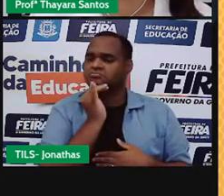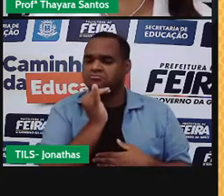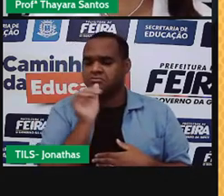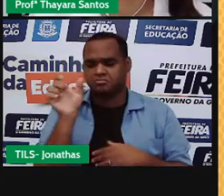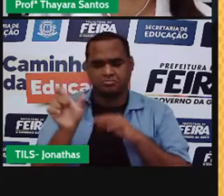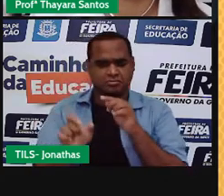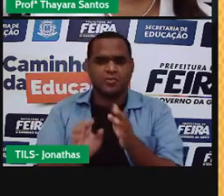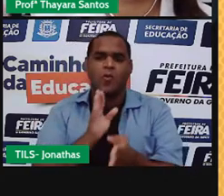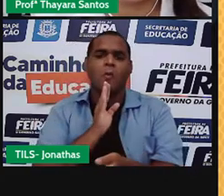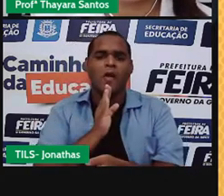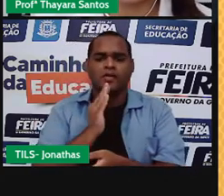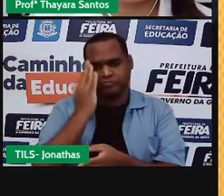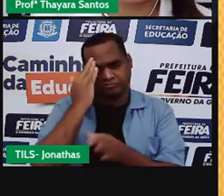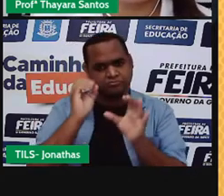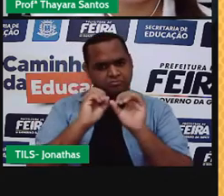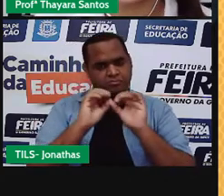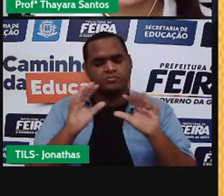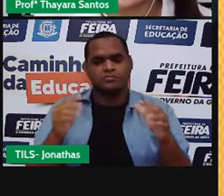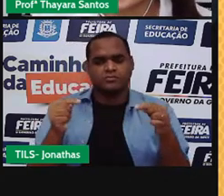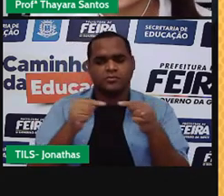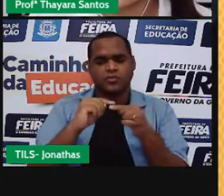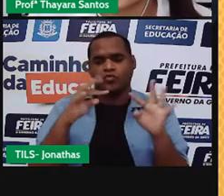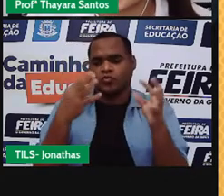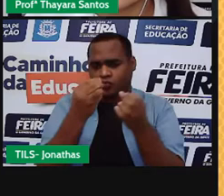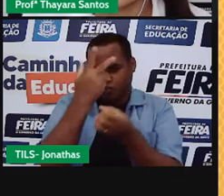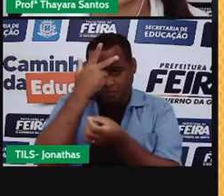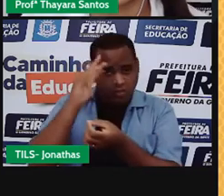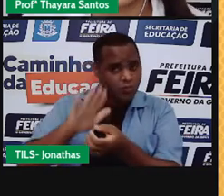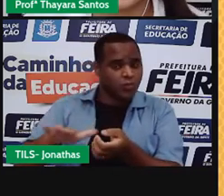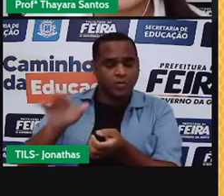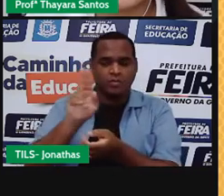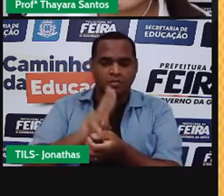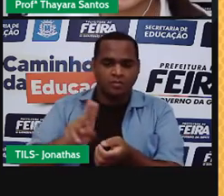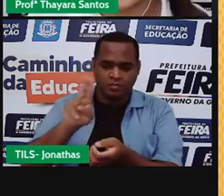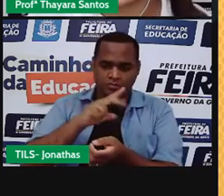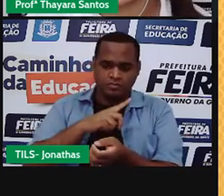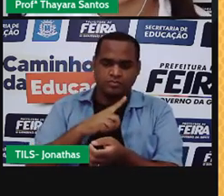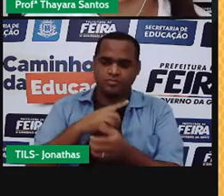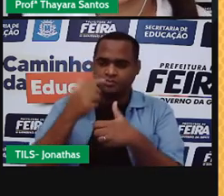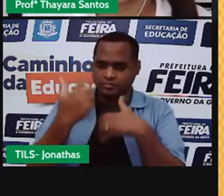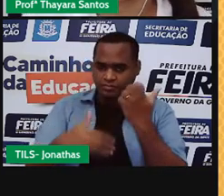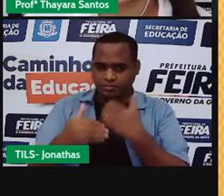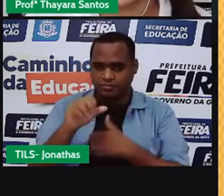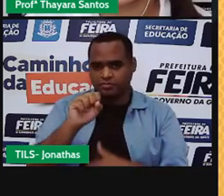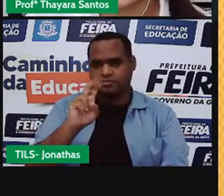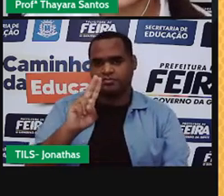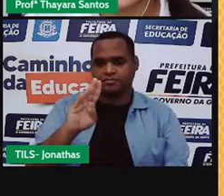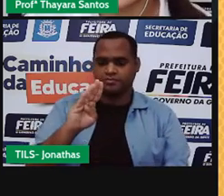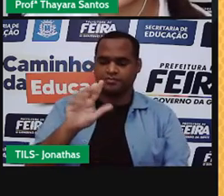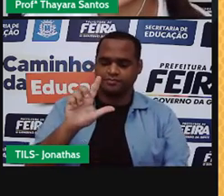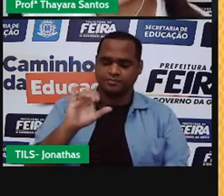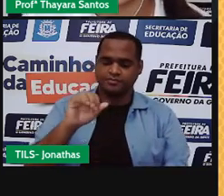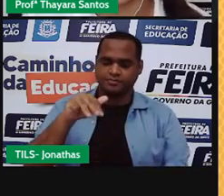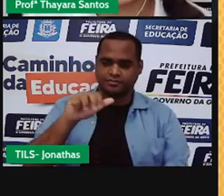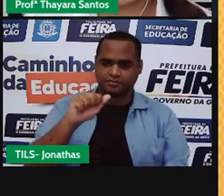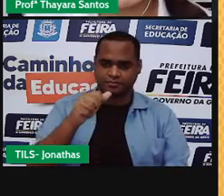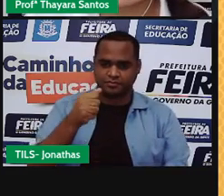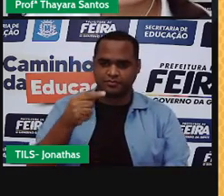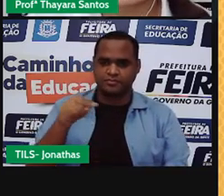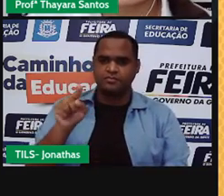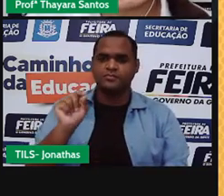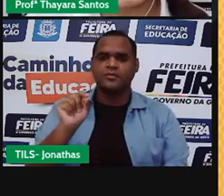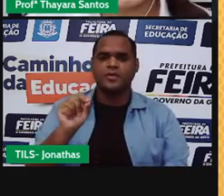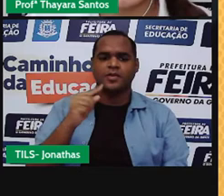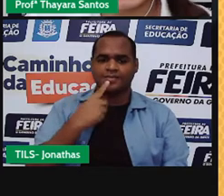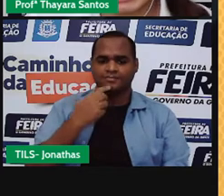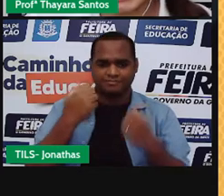clássico, todo mundo utiliza ele para explicar a sublimação. O que é acontece na sublimação? Vocês já